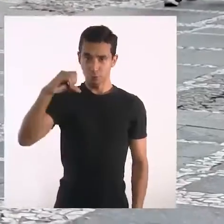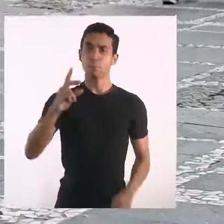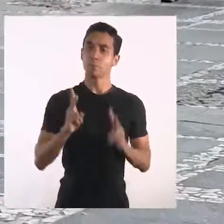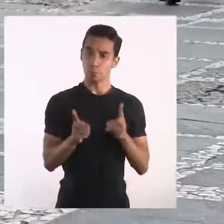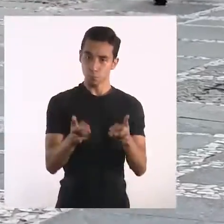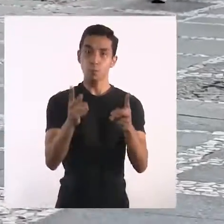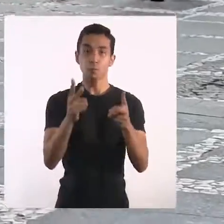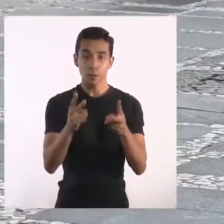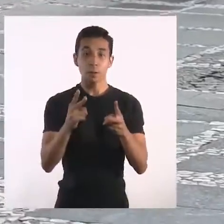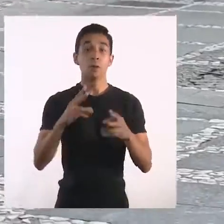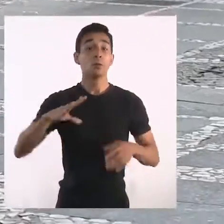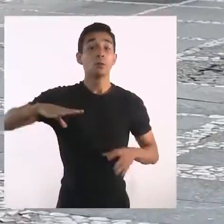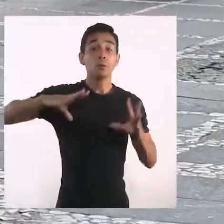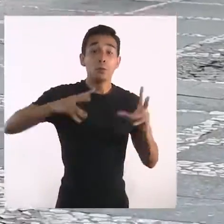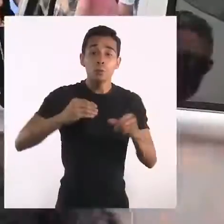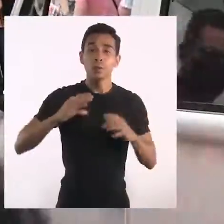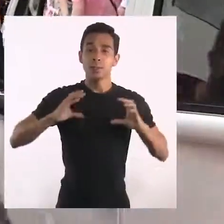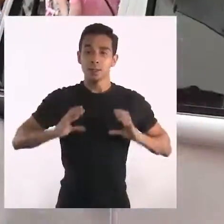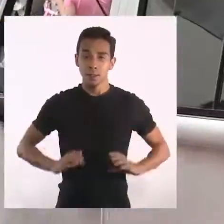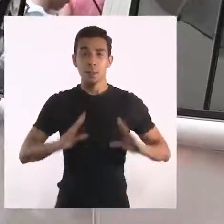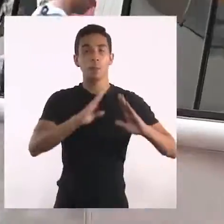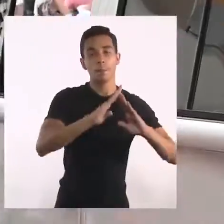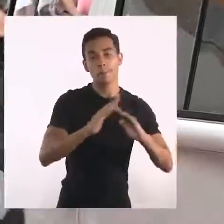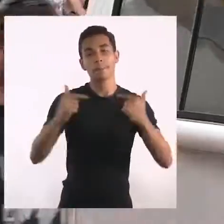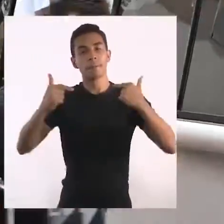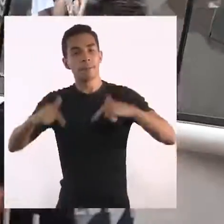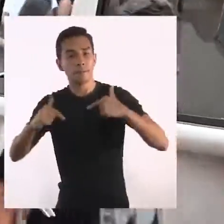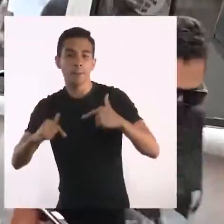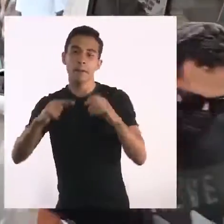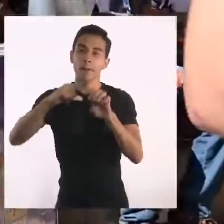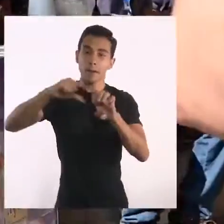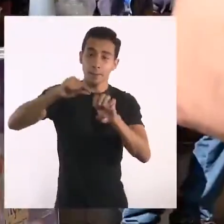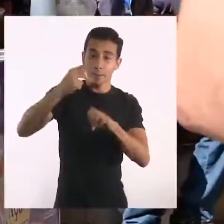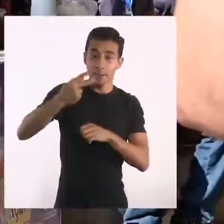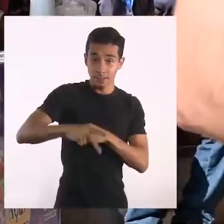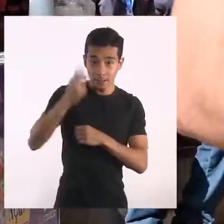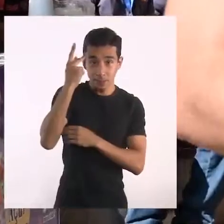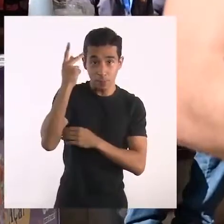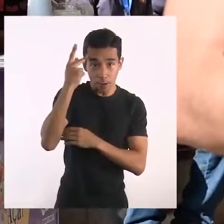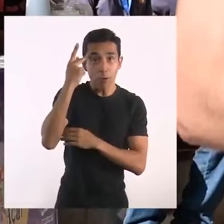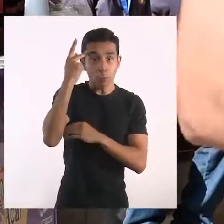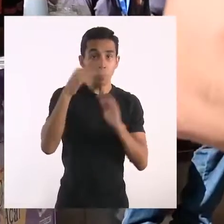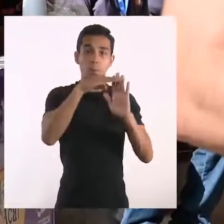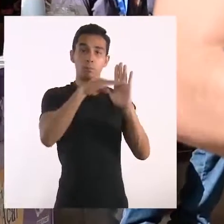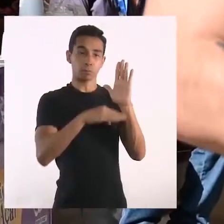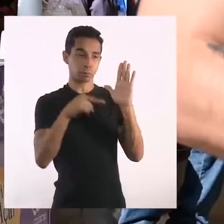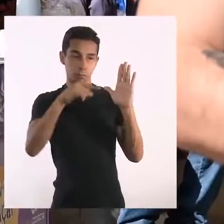O plano interfere na vida de cada cidadão que mora, trabalha ou empreende em São Paulo.